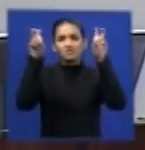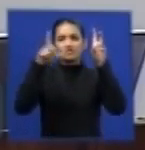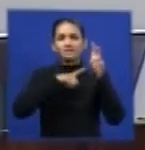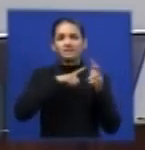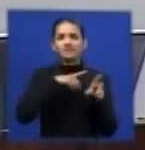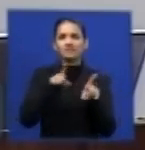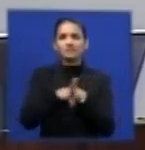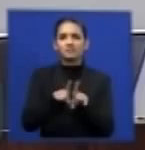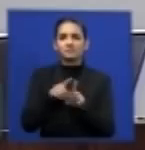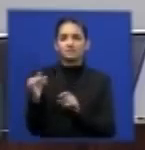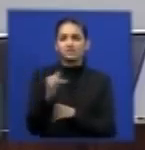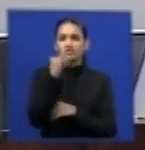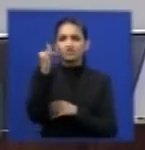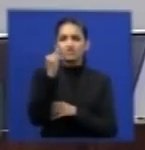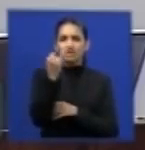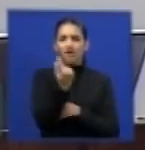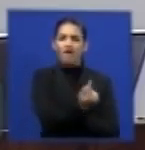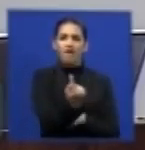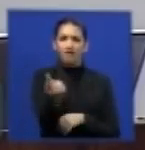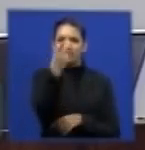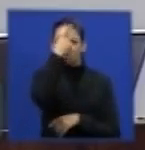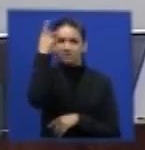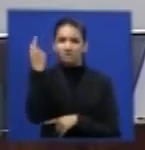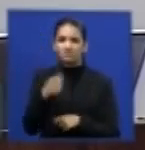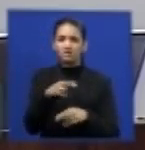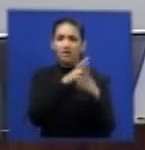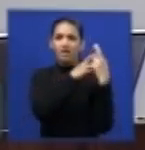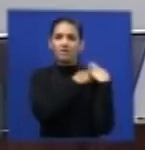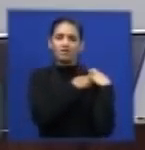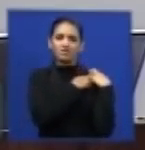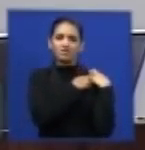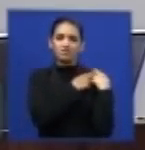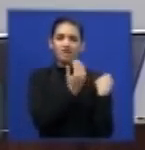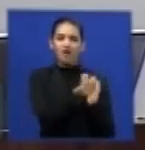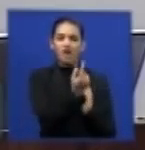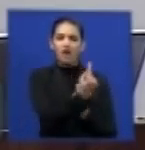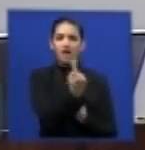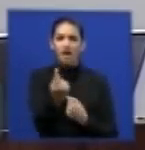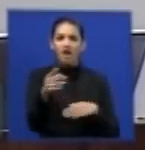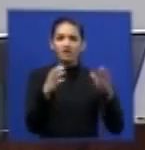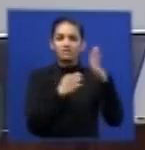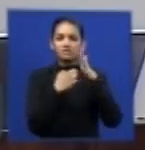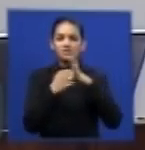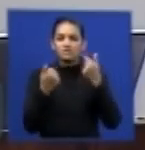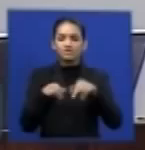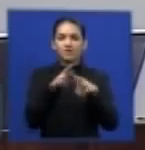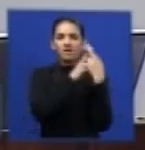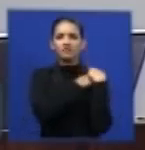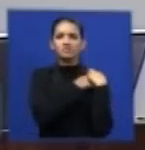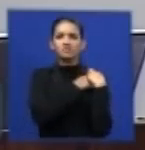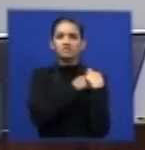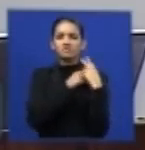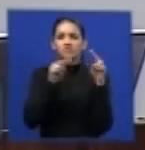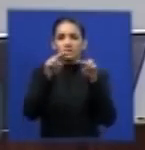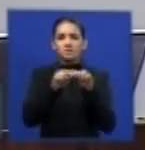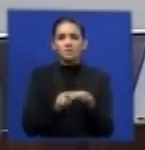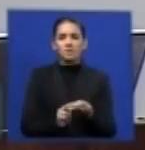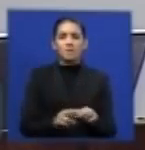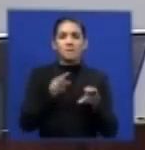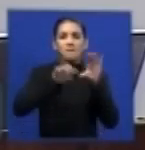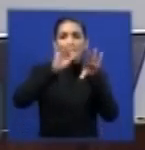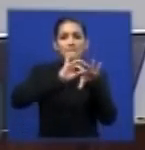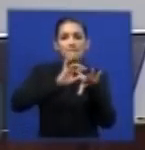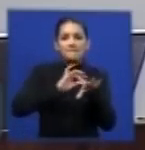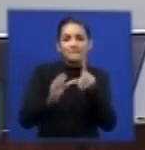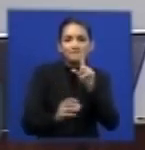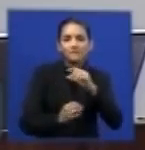que cada um deve ser responsável pelo lixo que produz essa luta se trava no Brasil a partir da